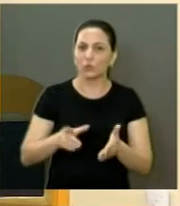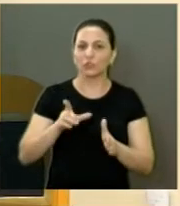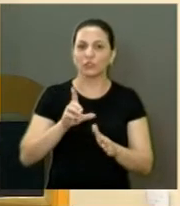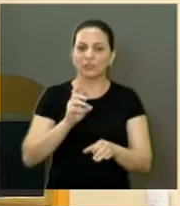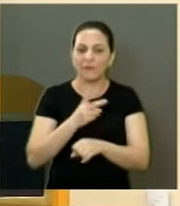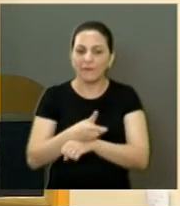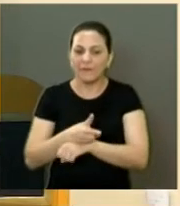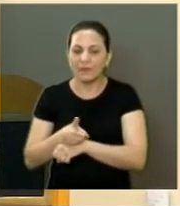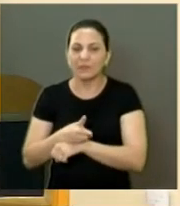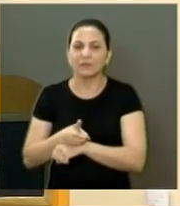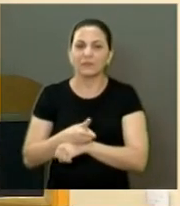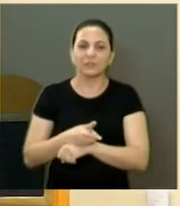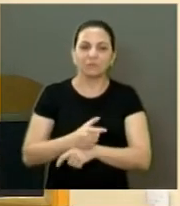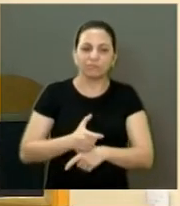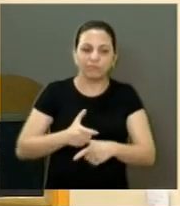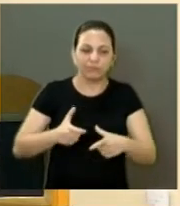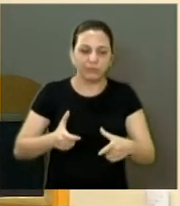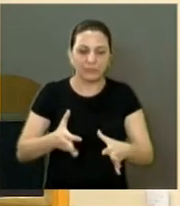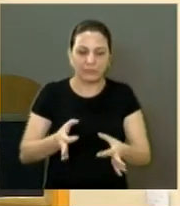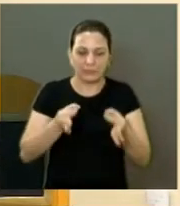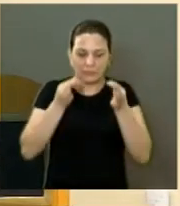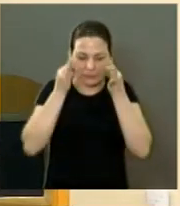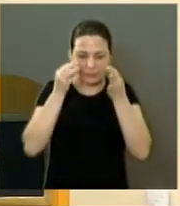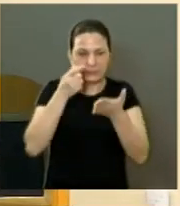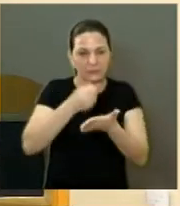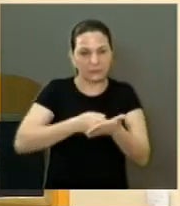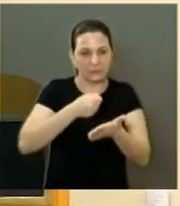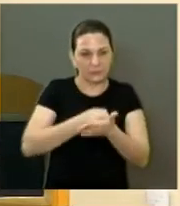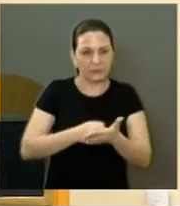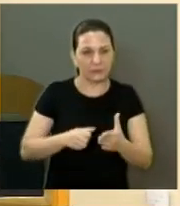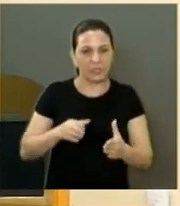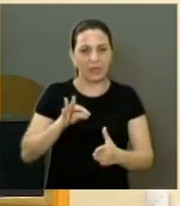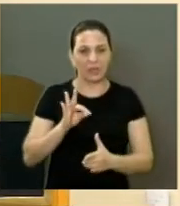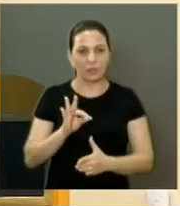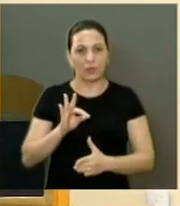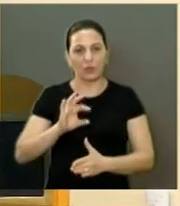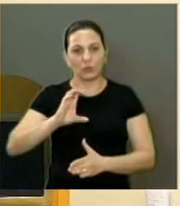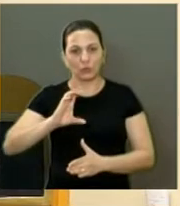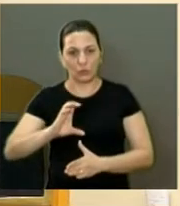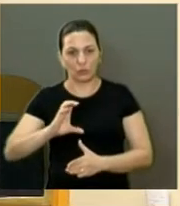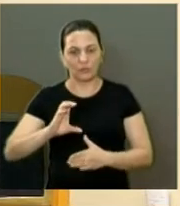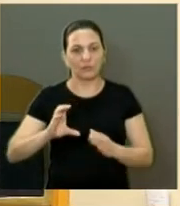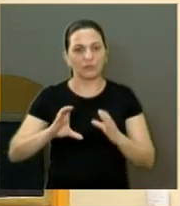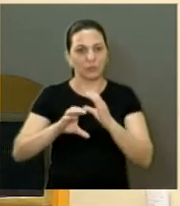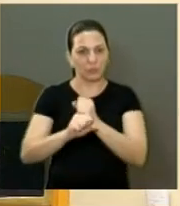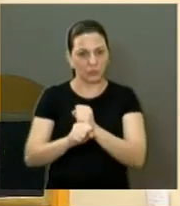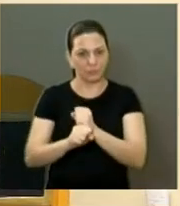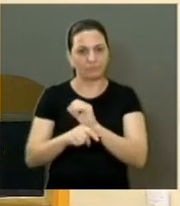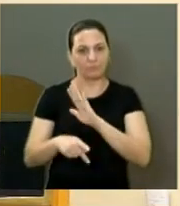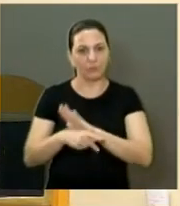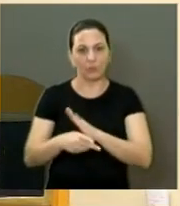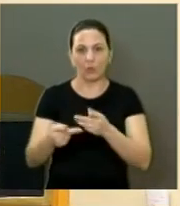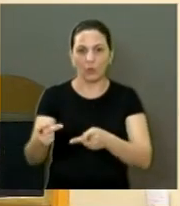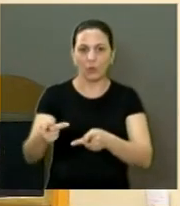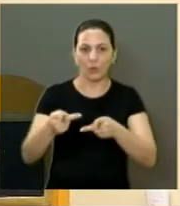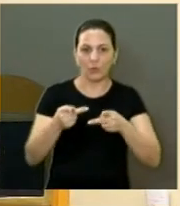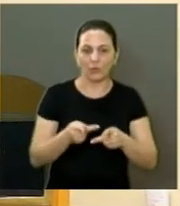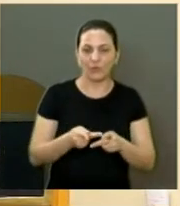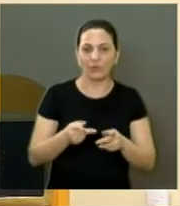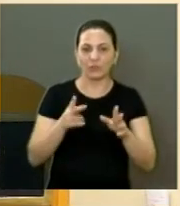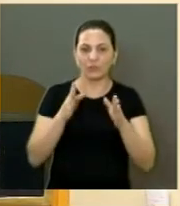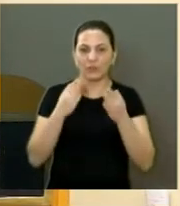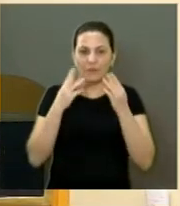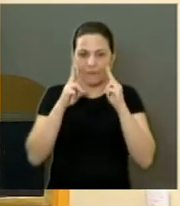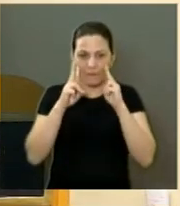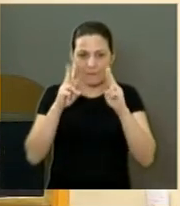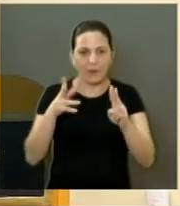fiscalização muito grande pelo Tribunal de Contas. Então, eu gostaria que todos os vereadores do convite viessem assistir a